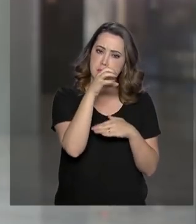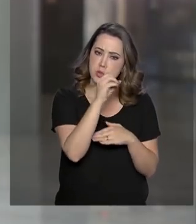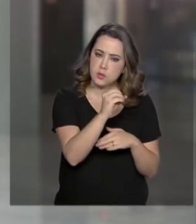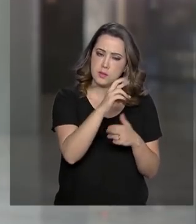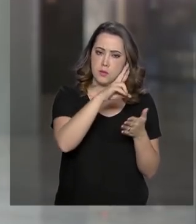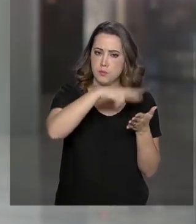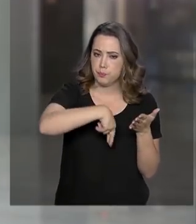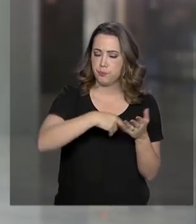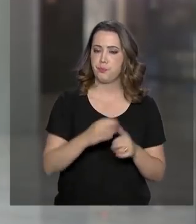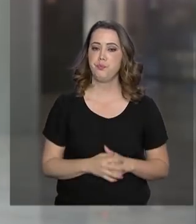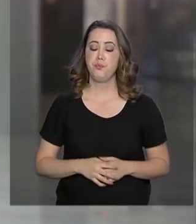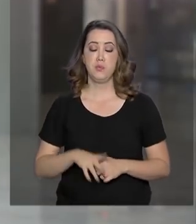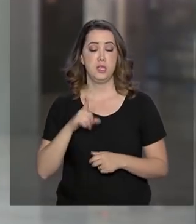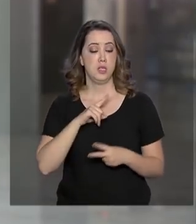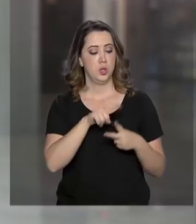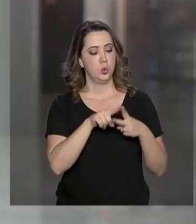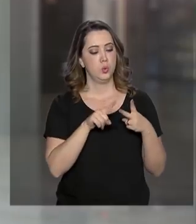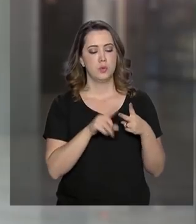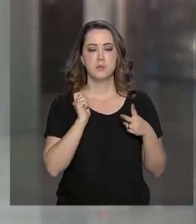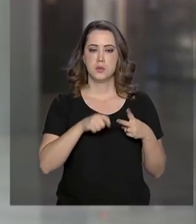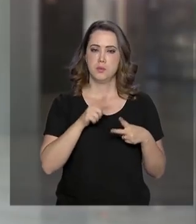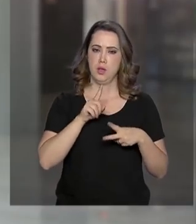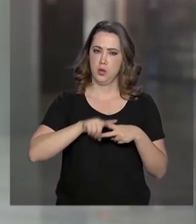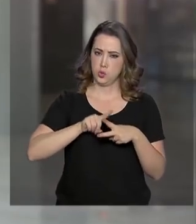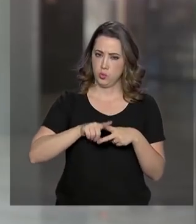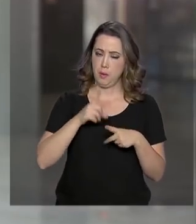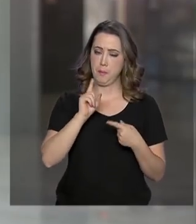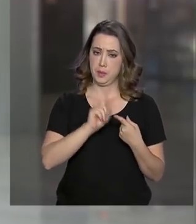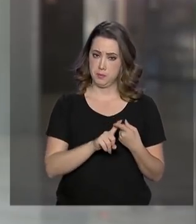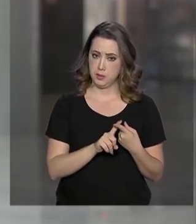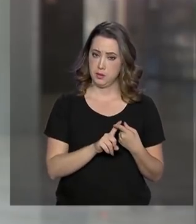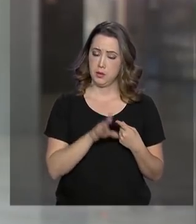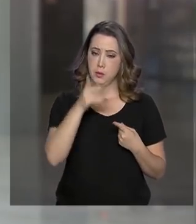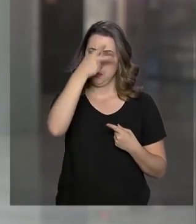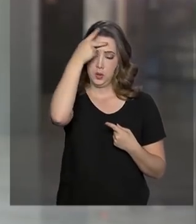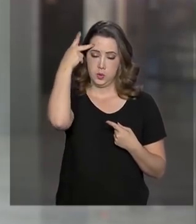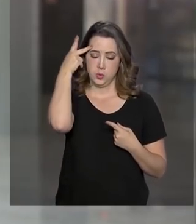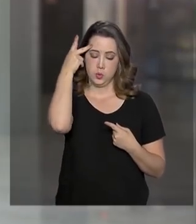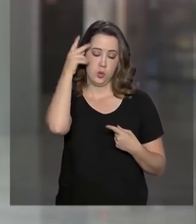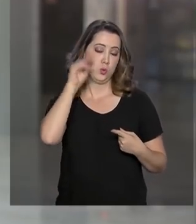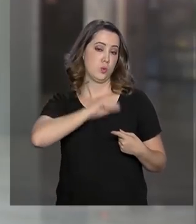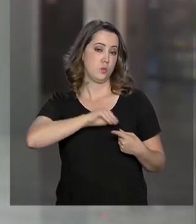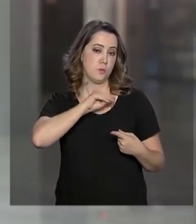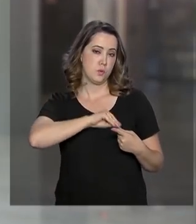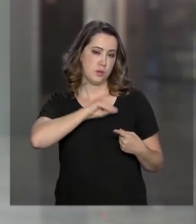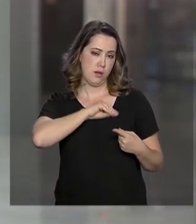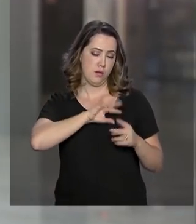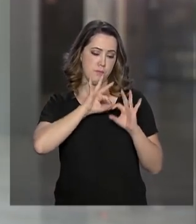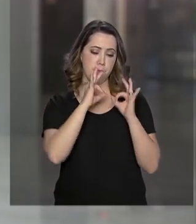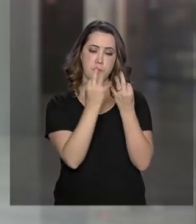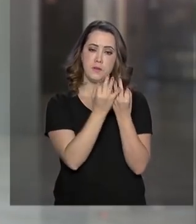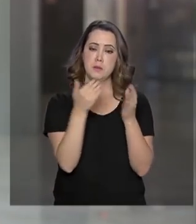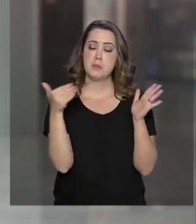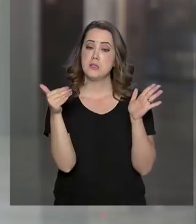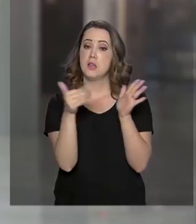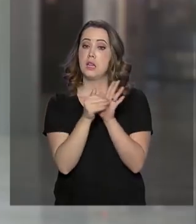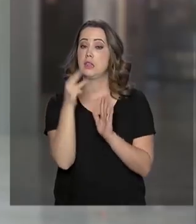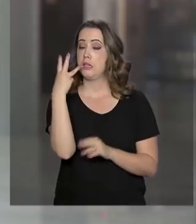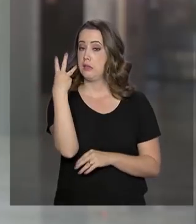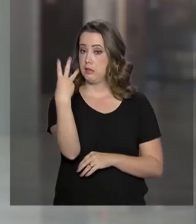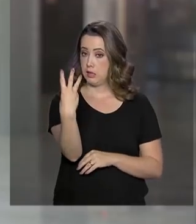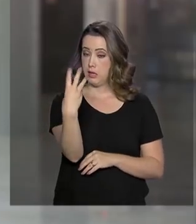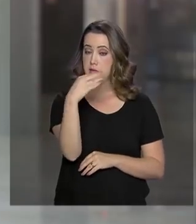modalidades de FIES. Uma delas é voltada a pessoas com renda familiar bruta de até 3